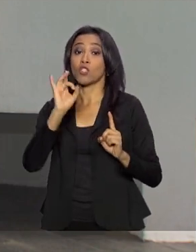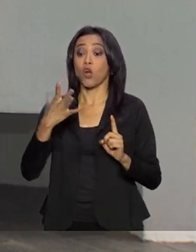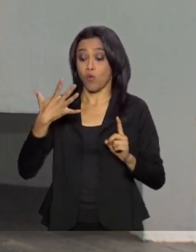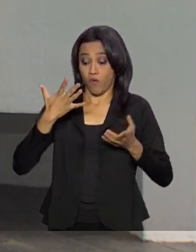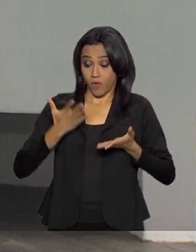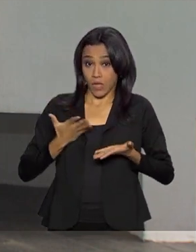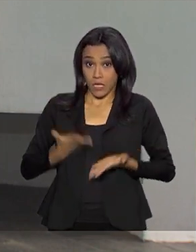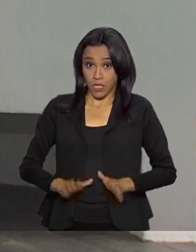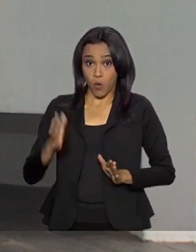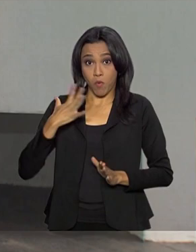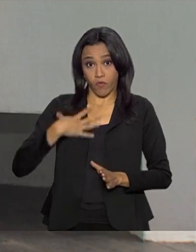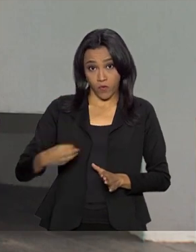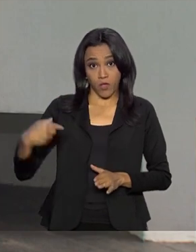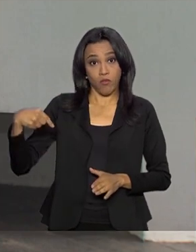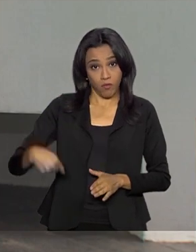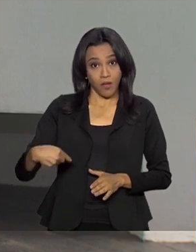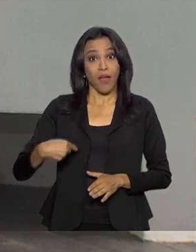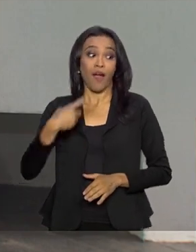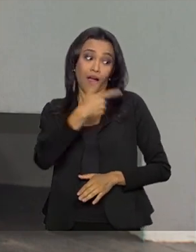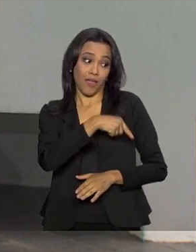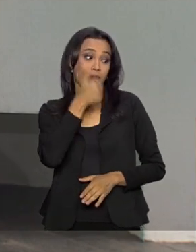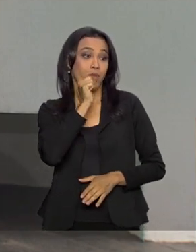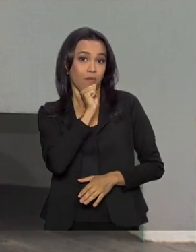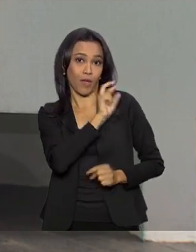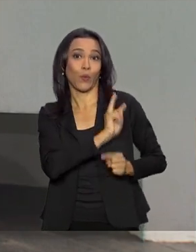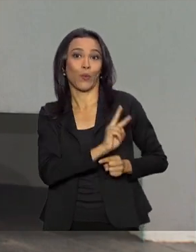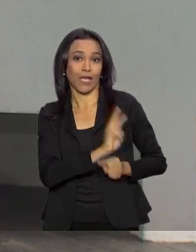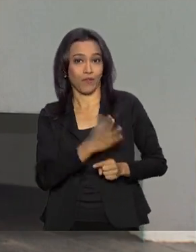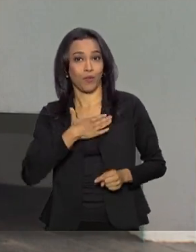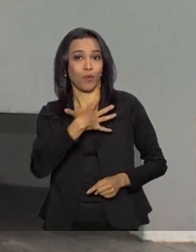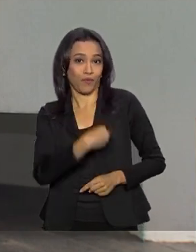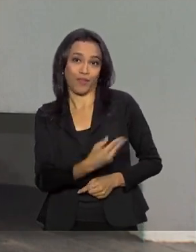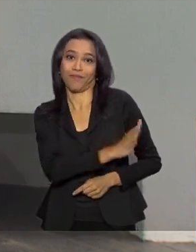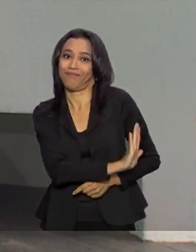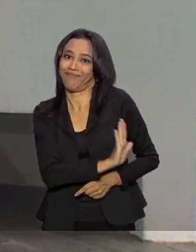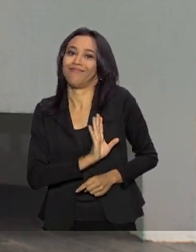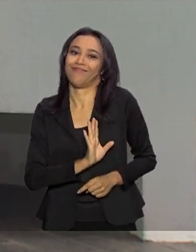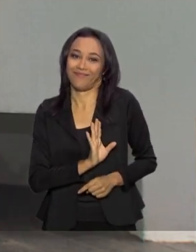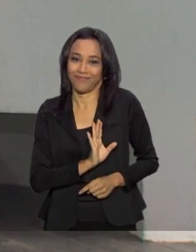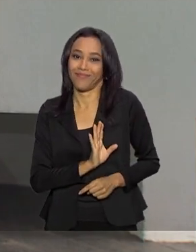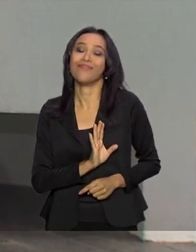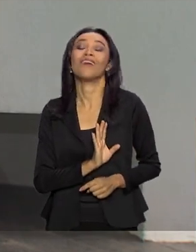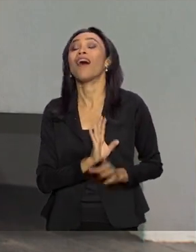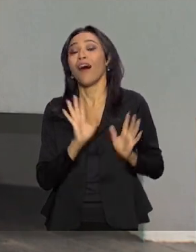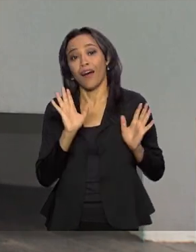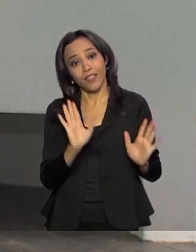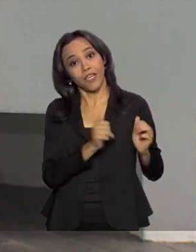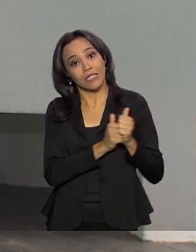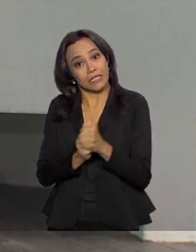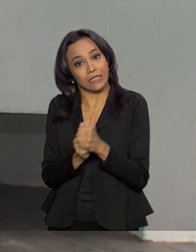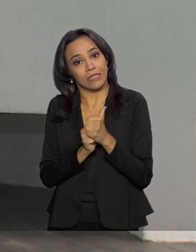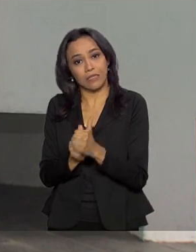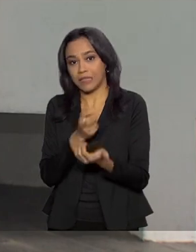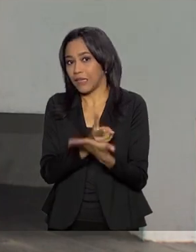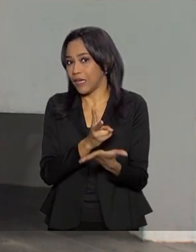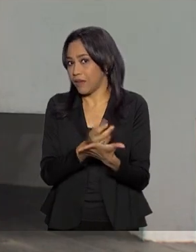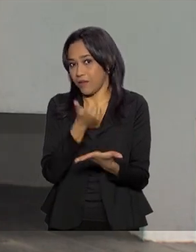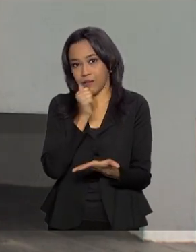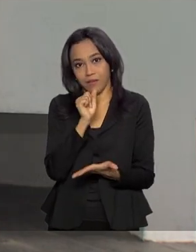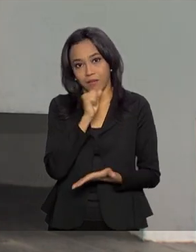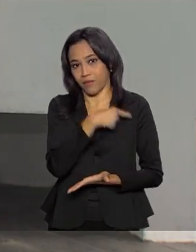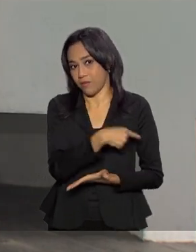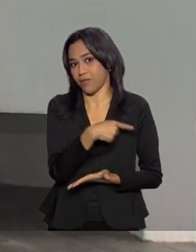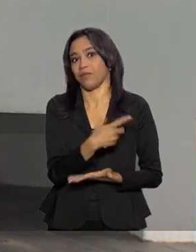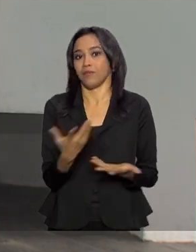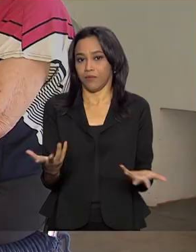filho, que aí eu ia trabalhar e ela tomava uma onda do bebê. já ia, já era, né? Já era